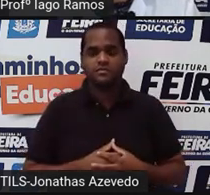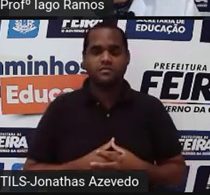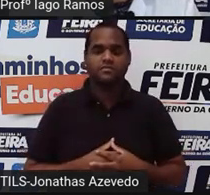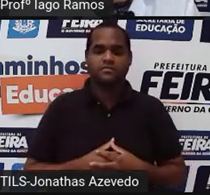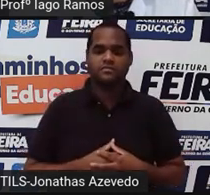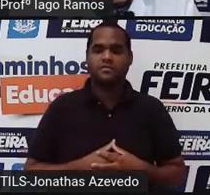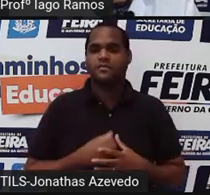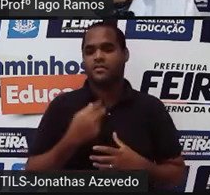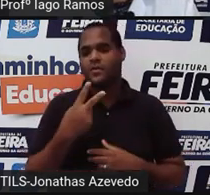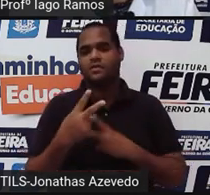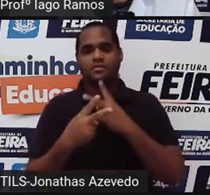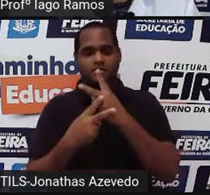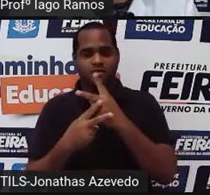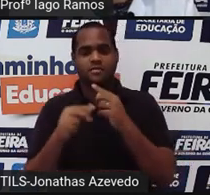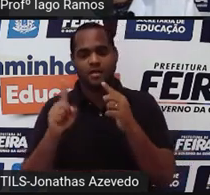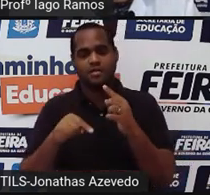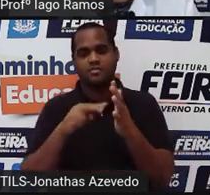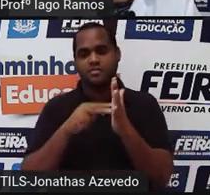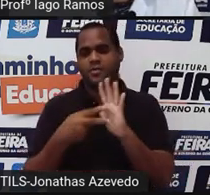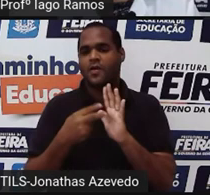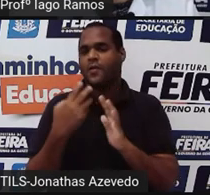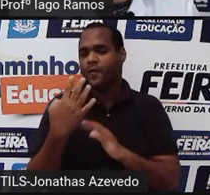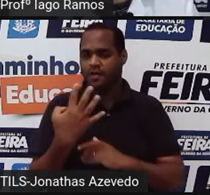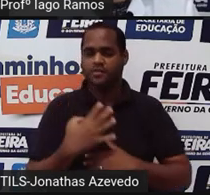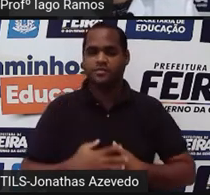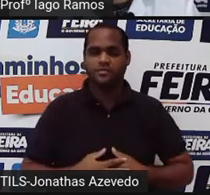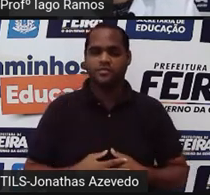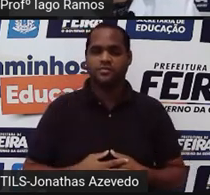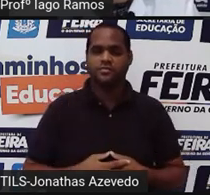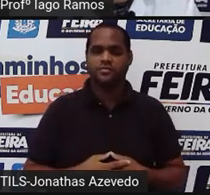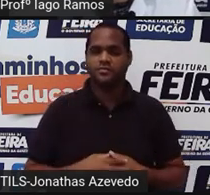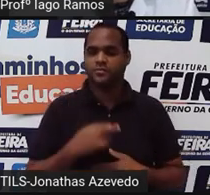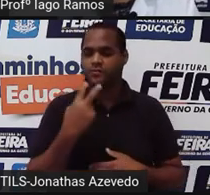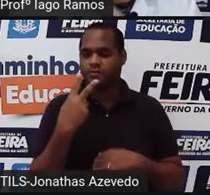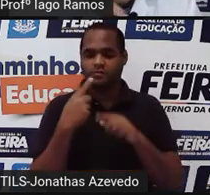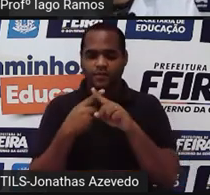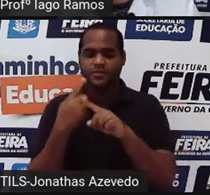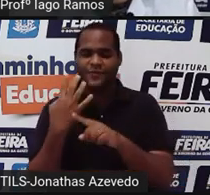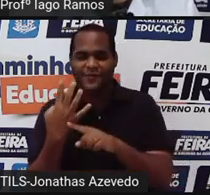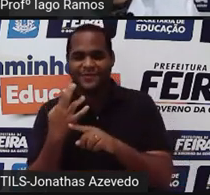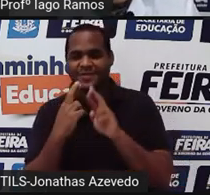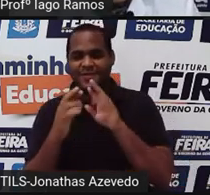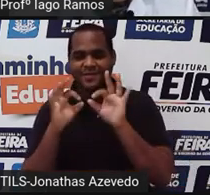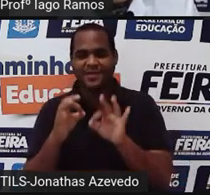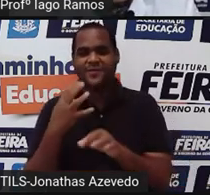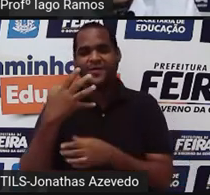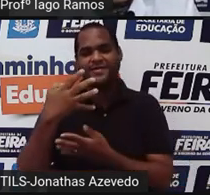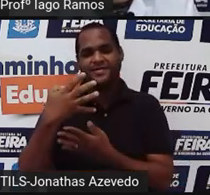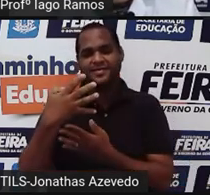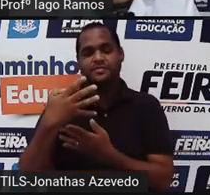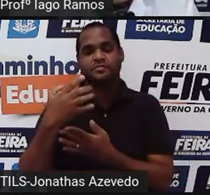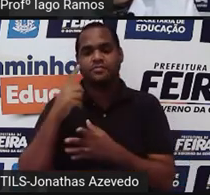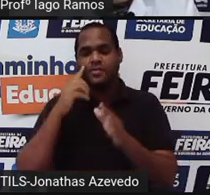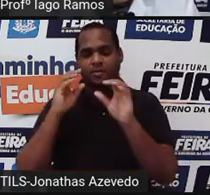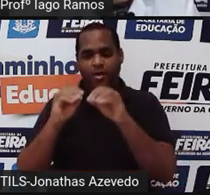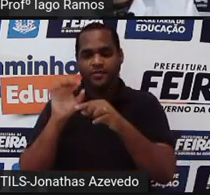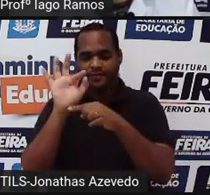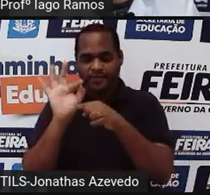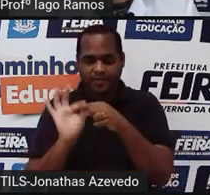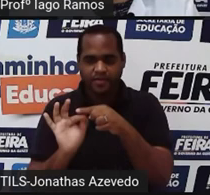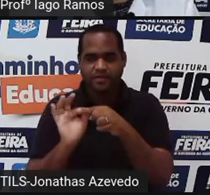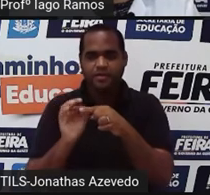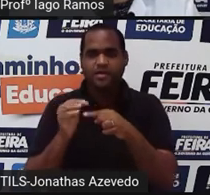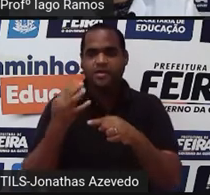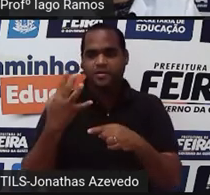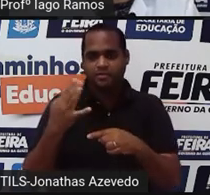E 2 elevado a 2 é 4, tá? Que é 2 vezes 2. Então a gente bota ali, na fração, o 4